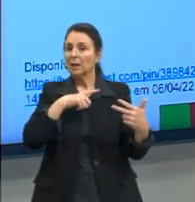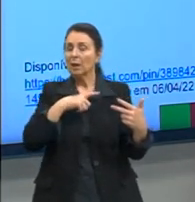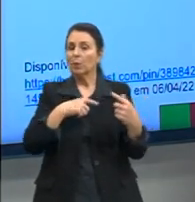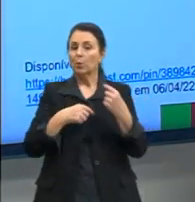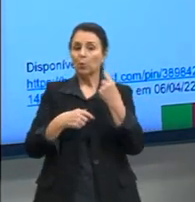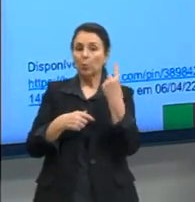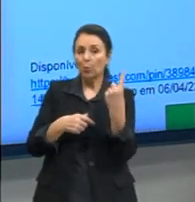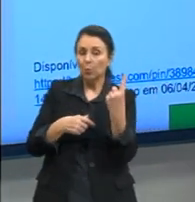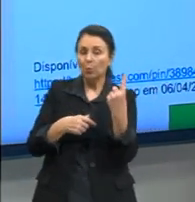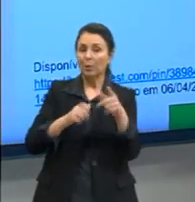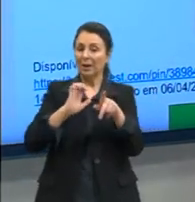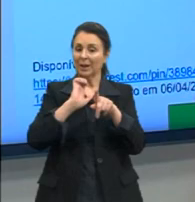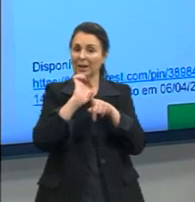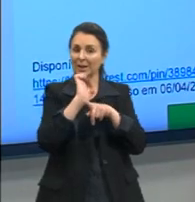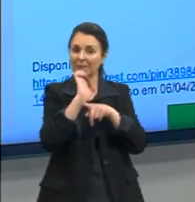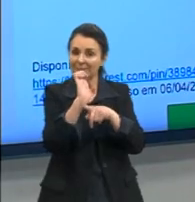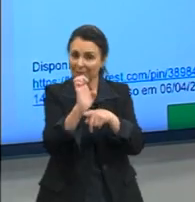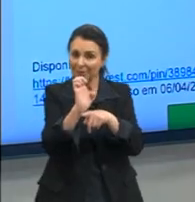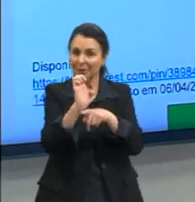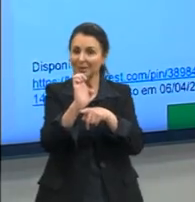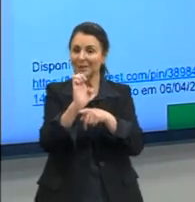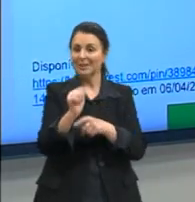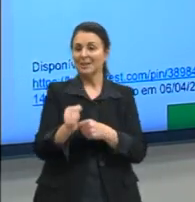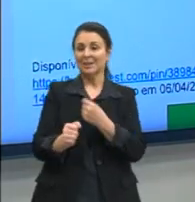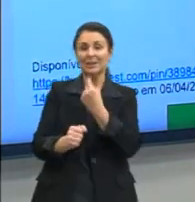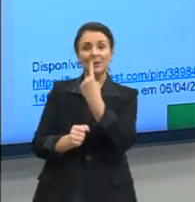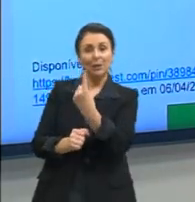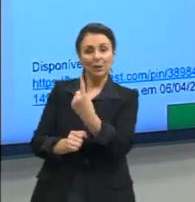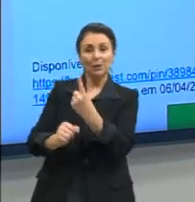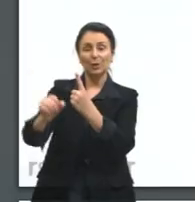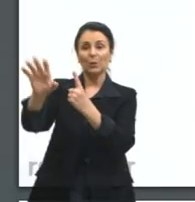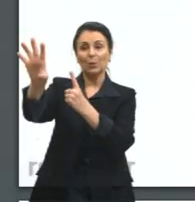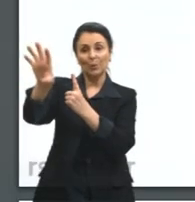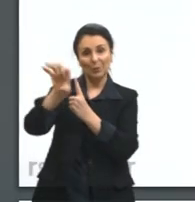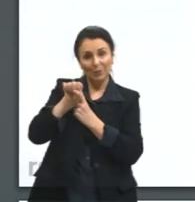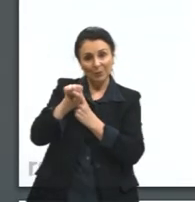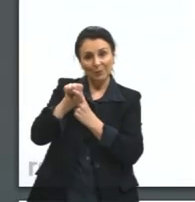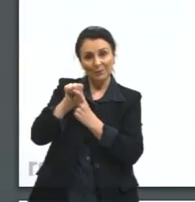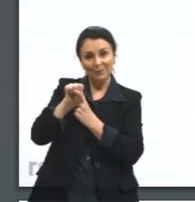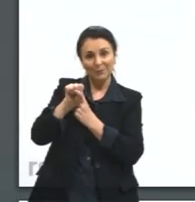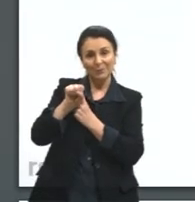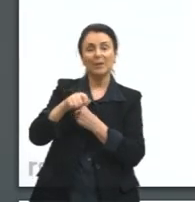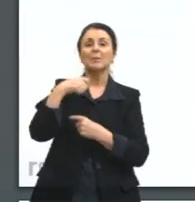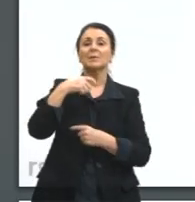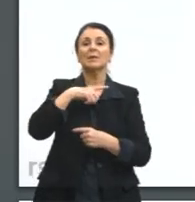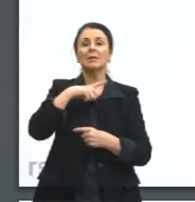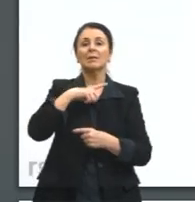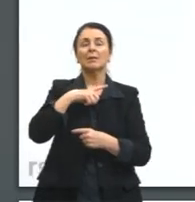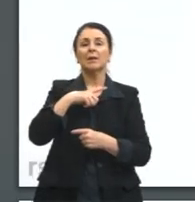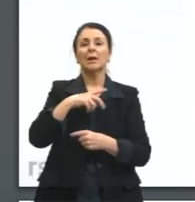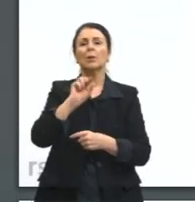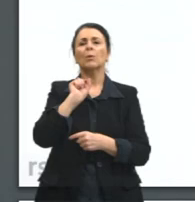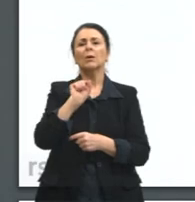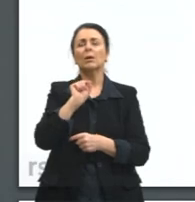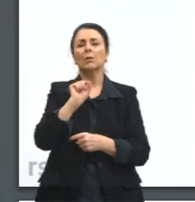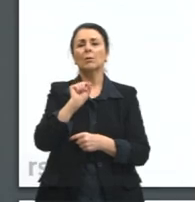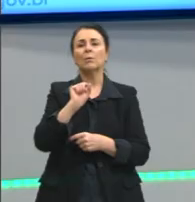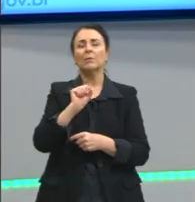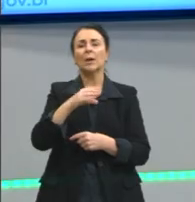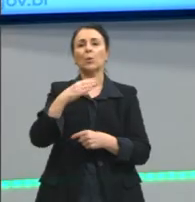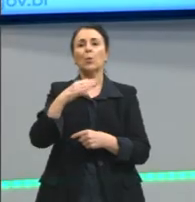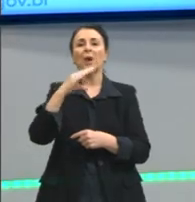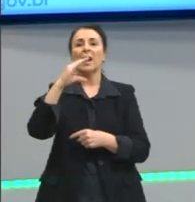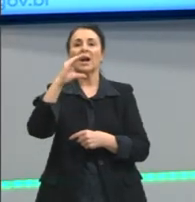menos um enunciador e um receptor. E também a gente tem o que a gente vai chamar de canal